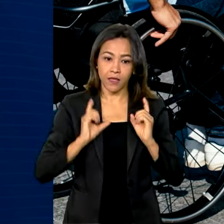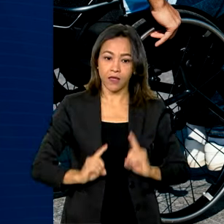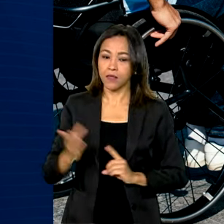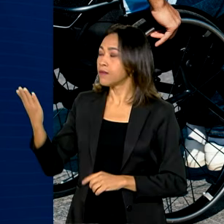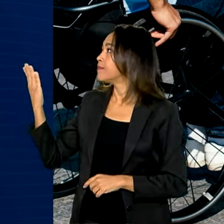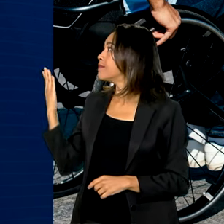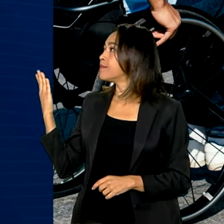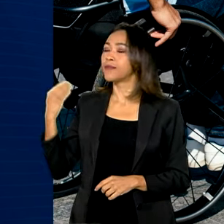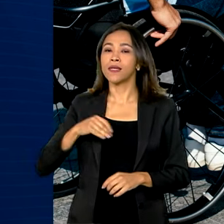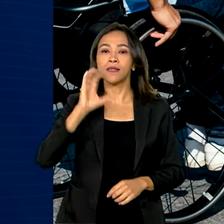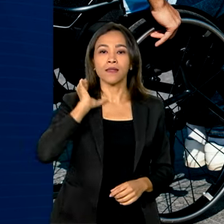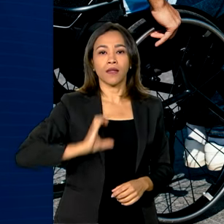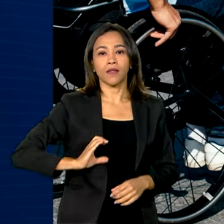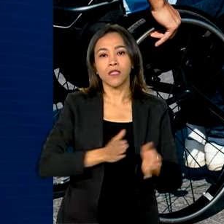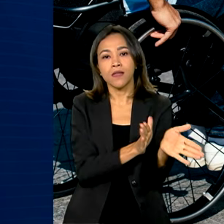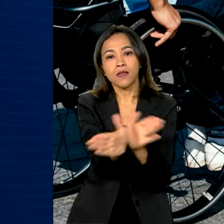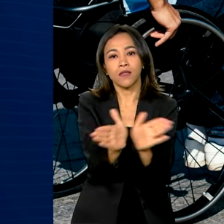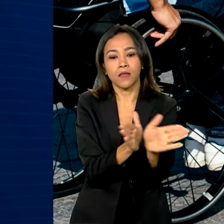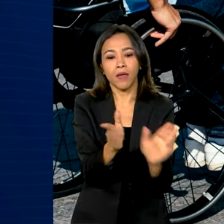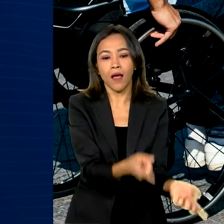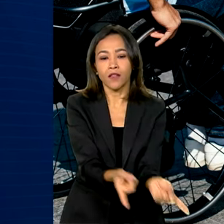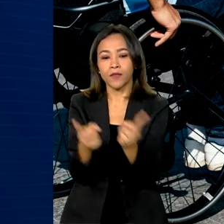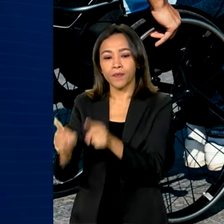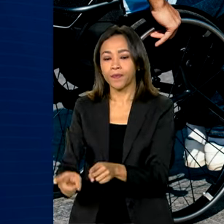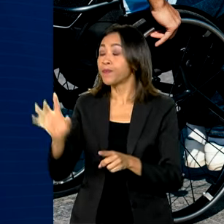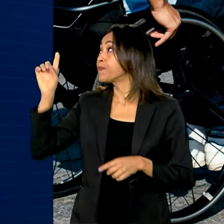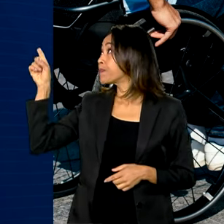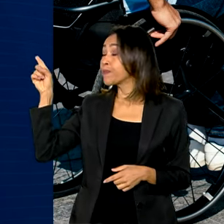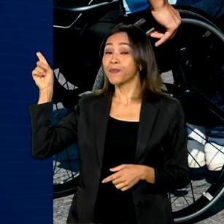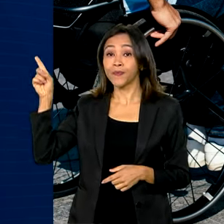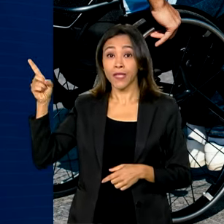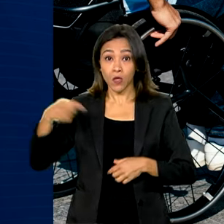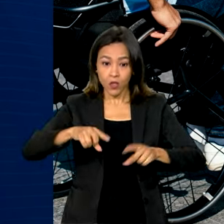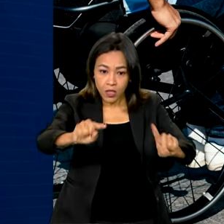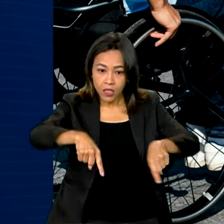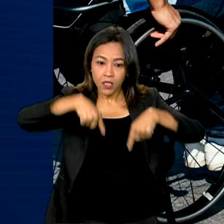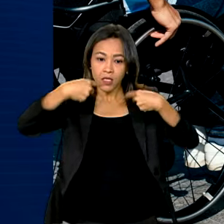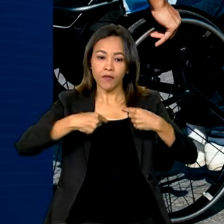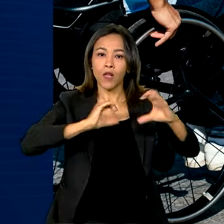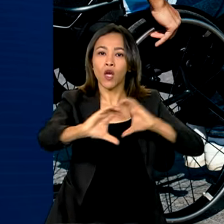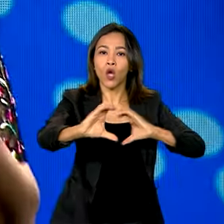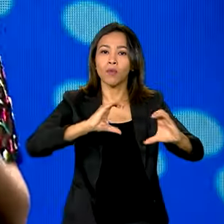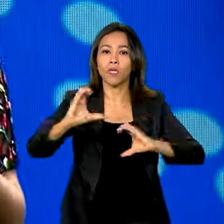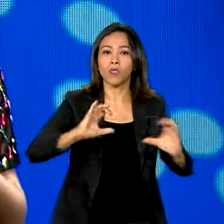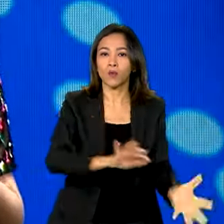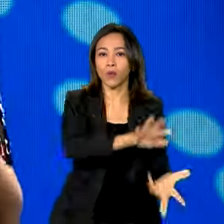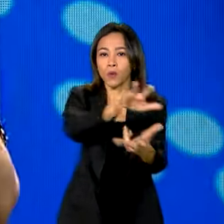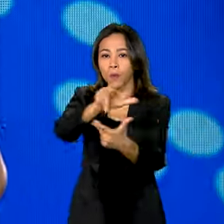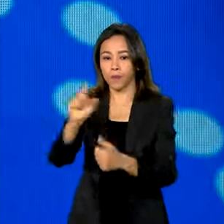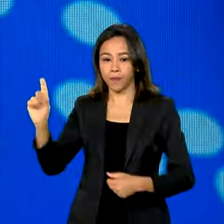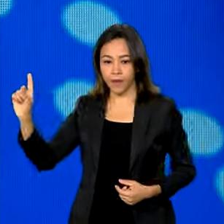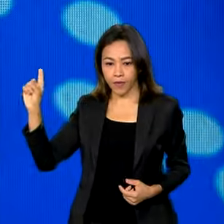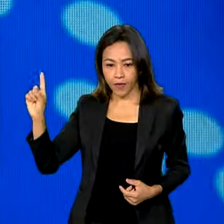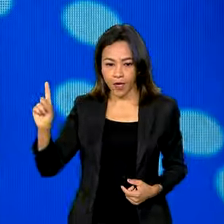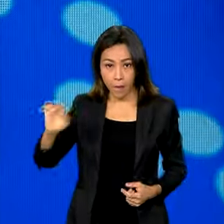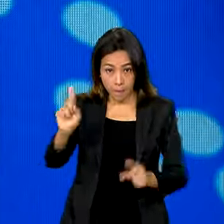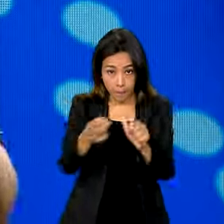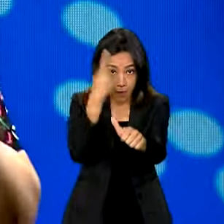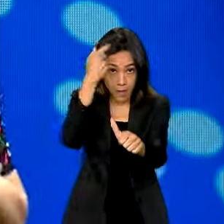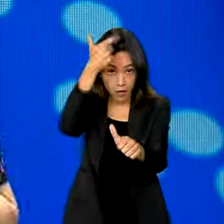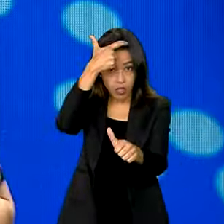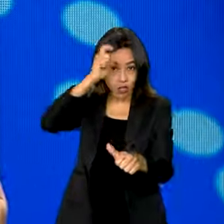e acessibilidade. Os desafios para a comunicação universal. Em primeiro lugar, nós somos pessoas,